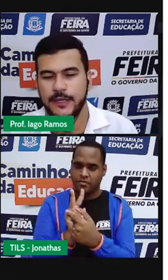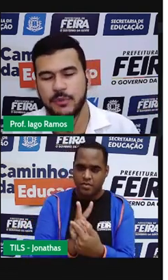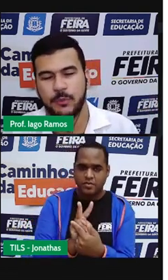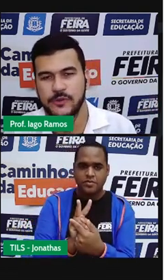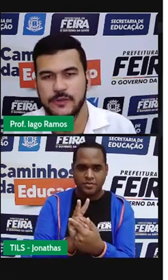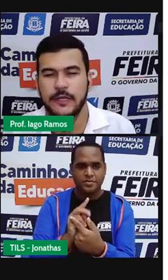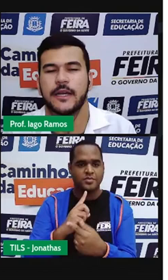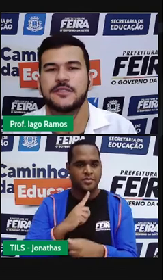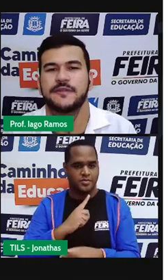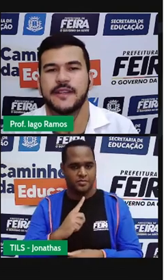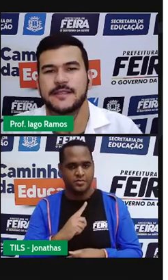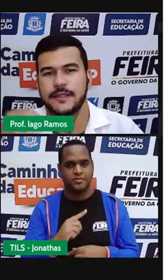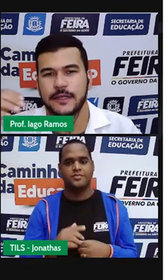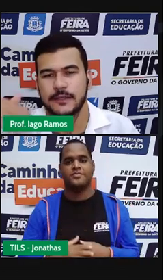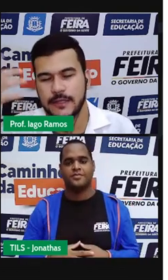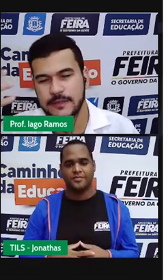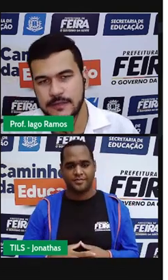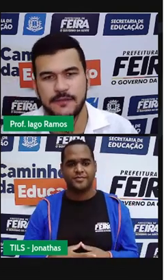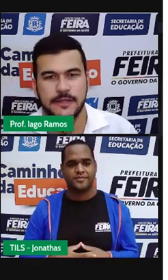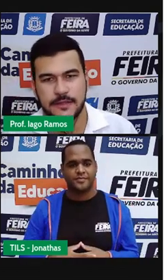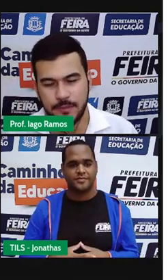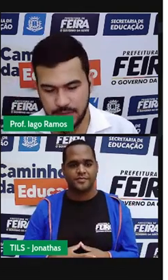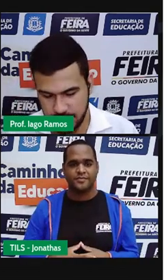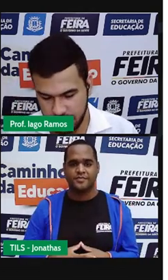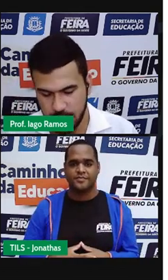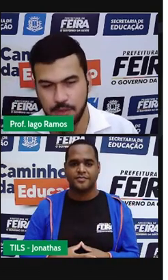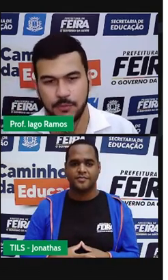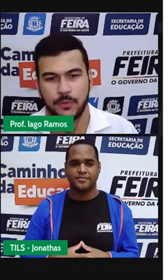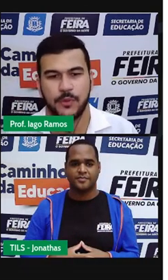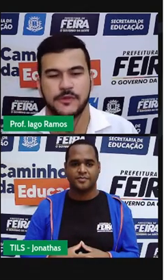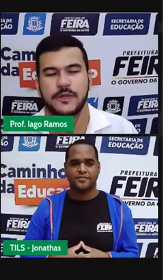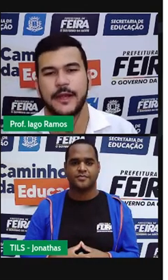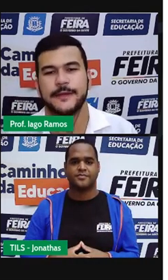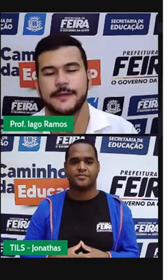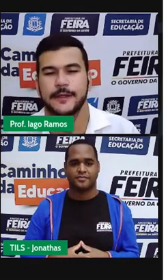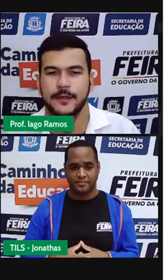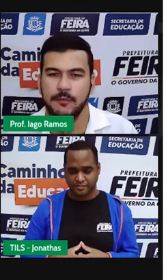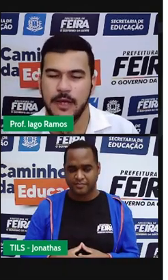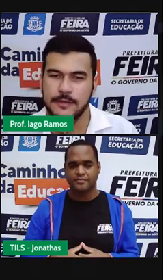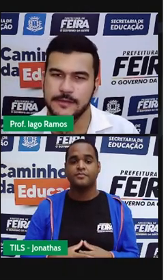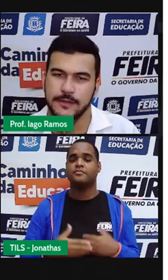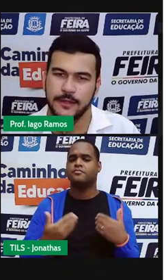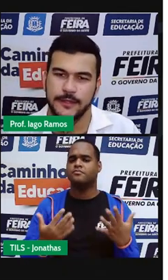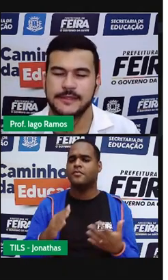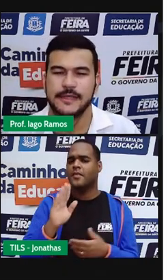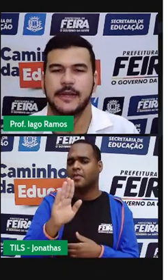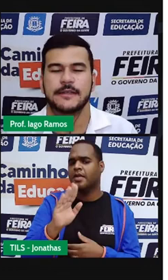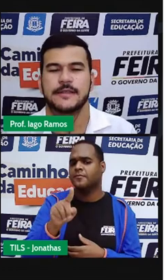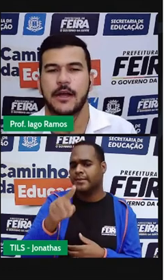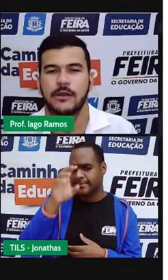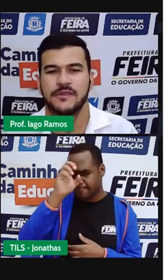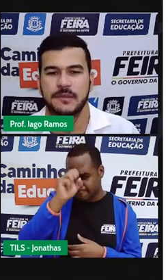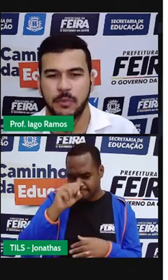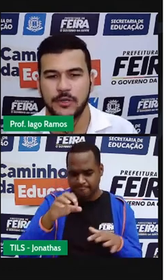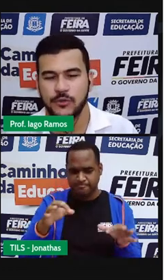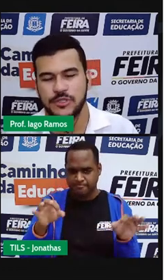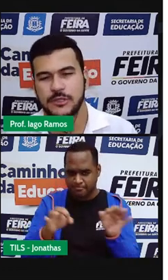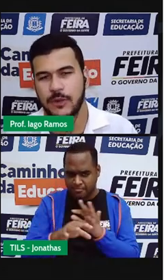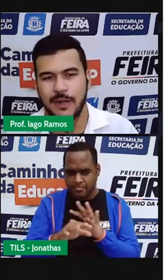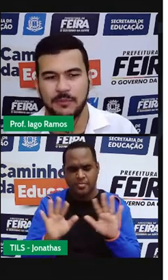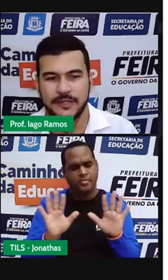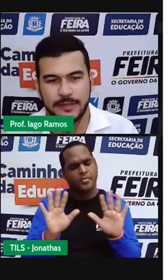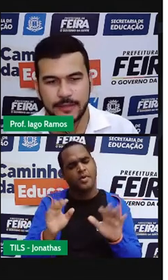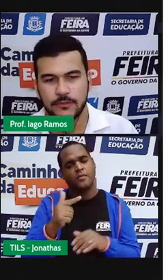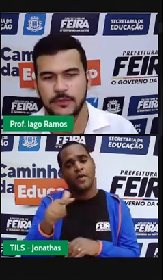e proporcionalidade inversa, grandezas inversamente proporcionais. Mas, encerrada essa aula, você pode